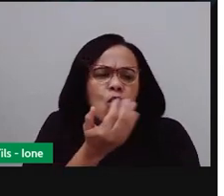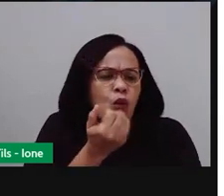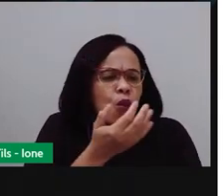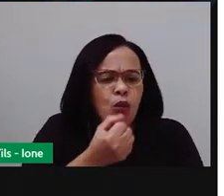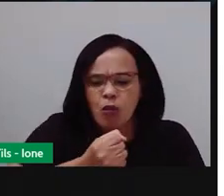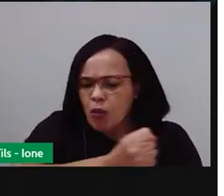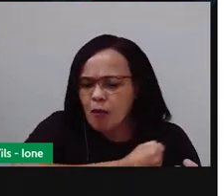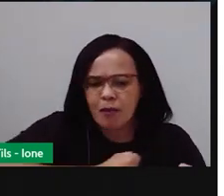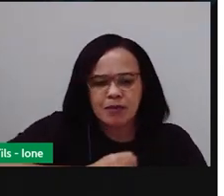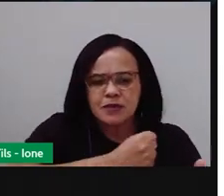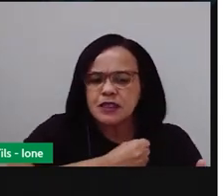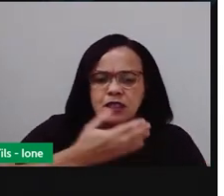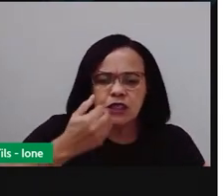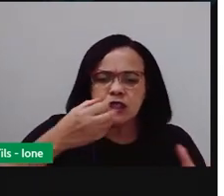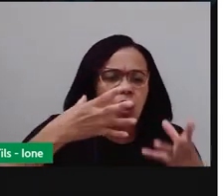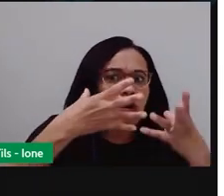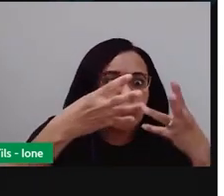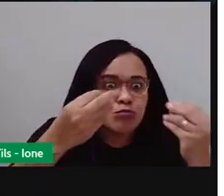todo jeito.